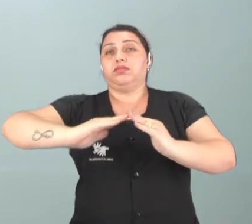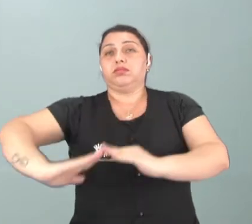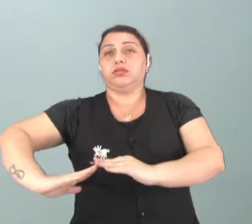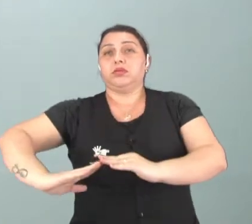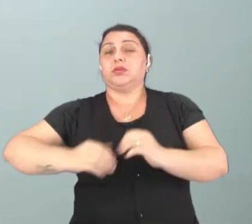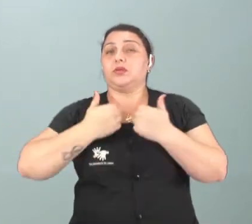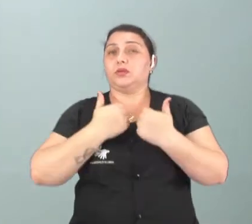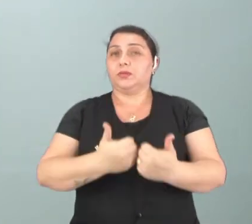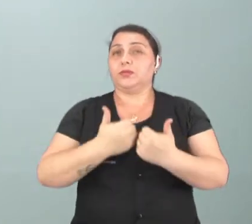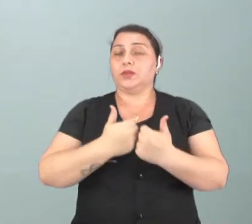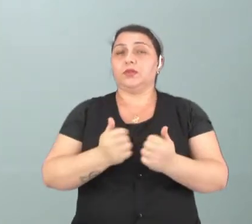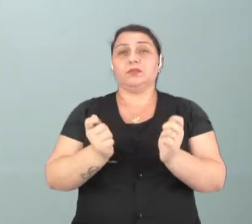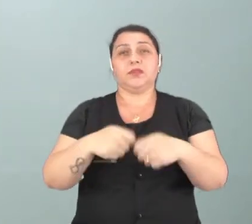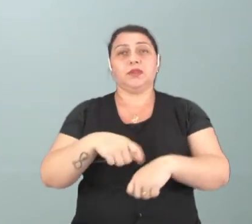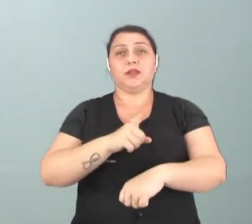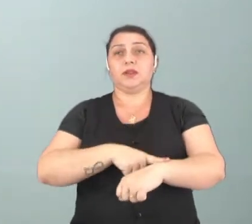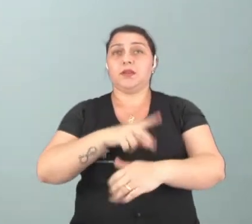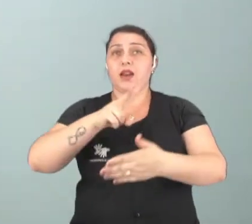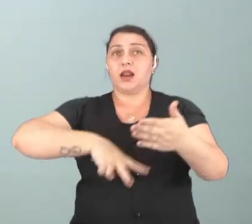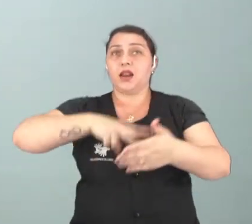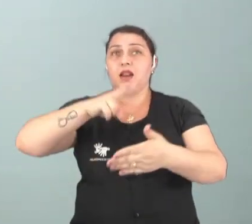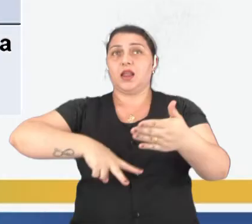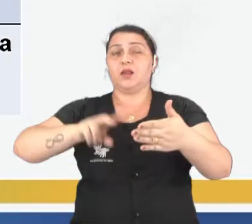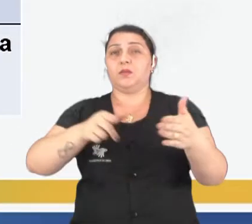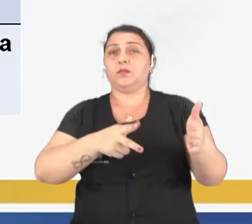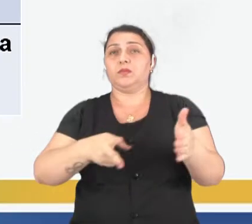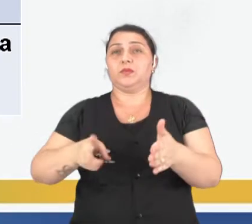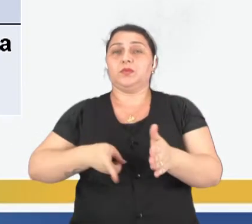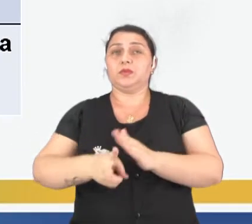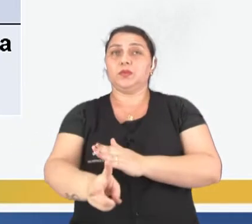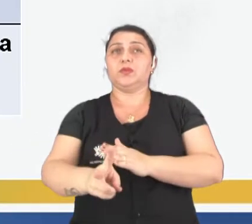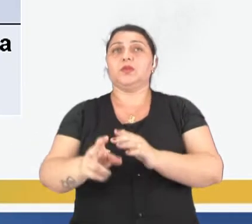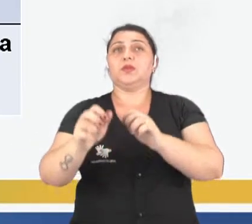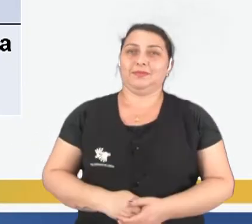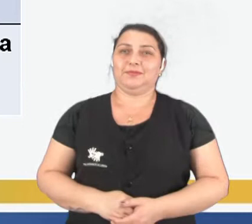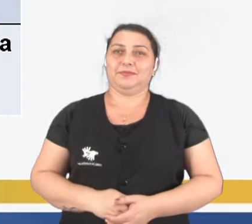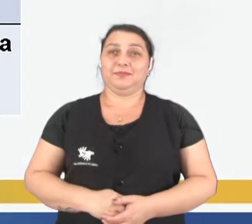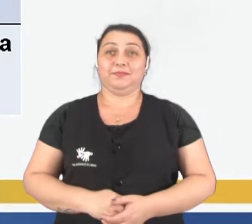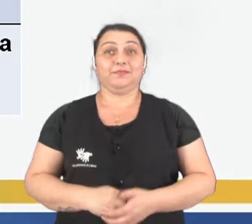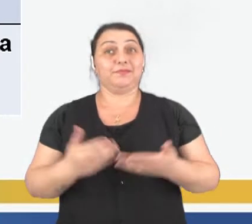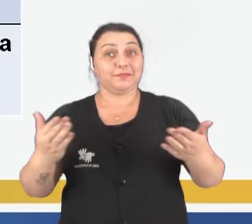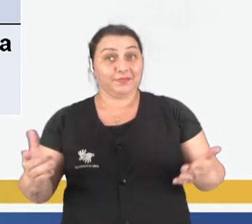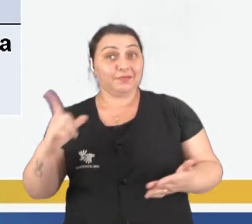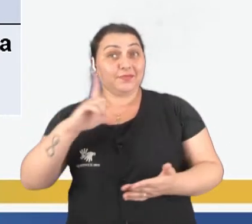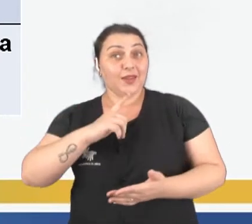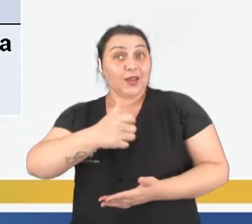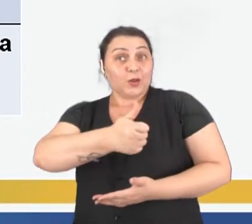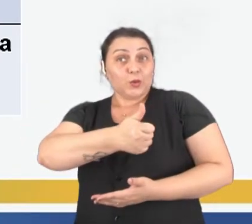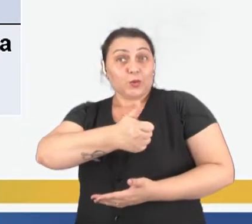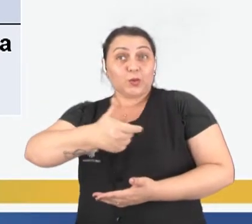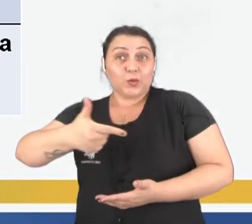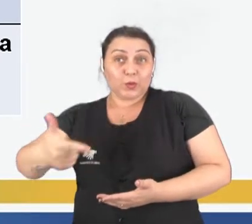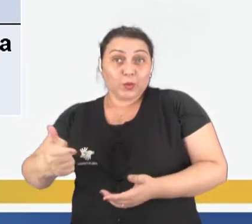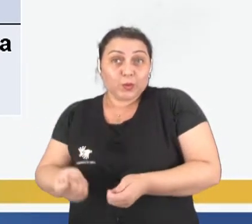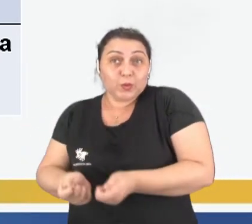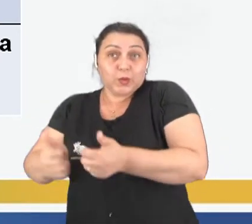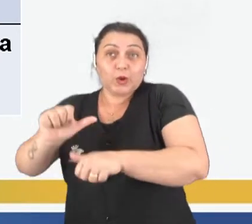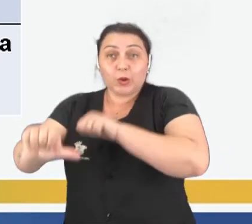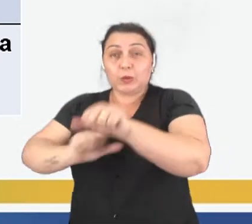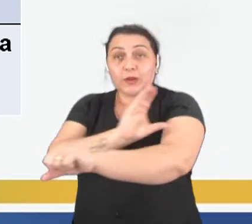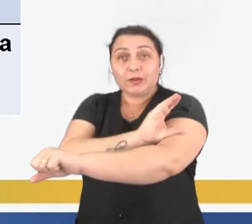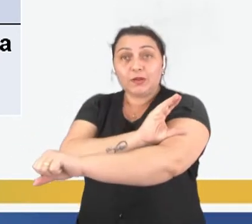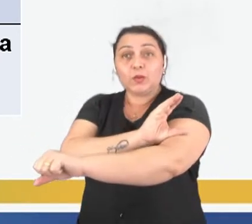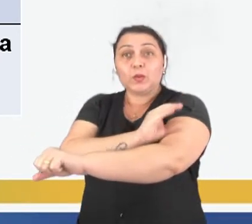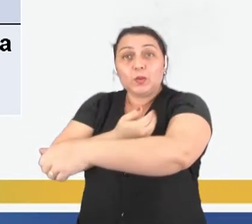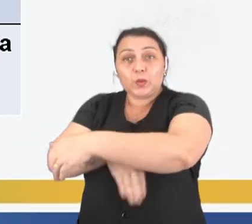Tudo bem? Não vai dar tempo a gente ler tudo. Vamos prosseguir aqui no nosso banner. Então, nós temos 12 dicas de mudanças de